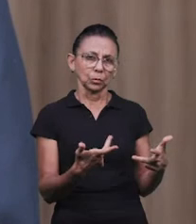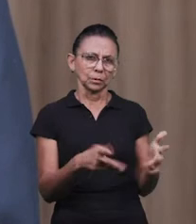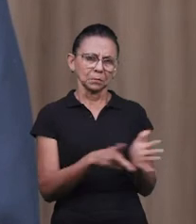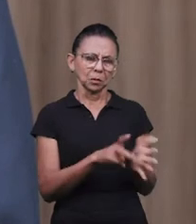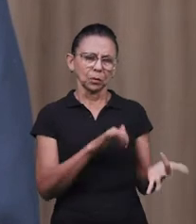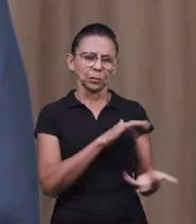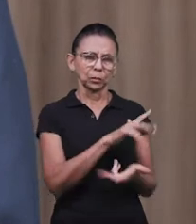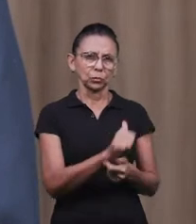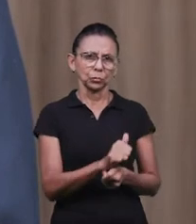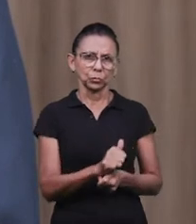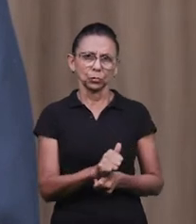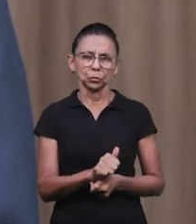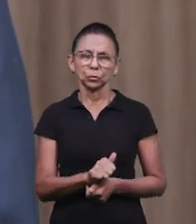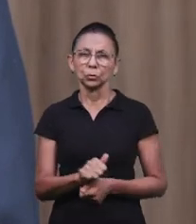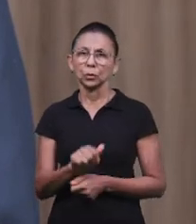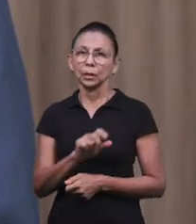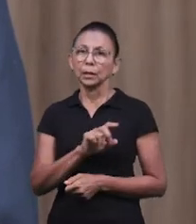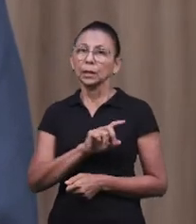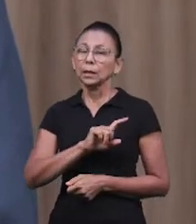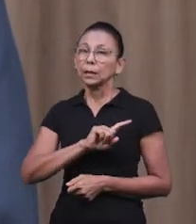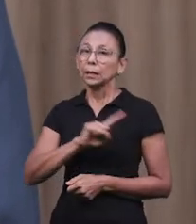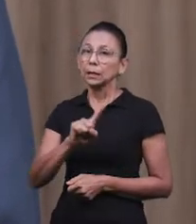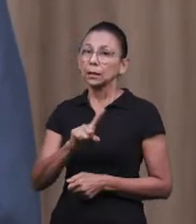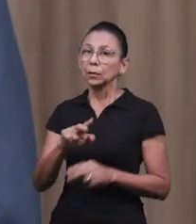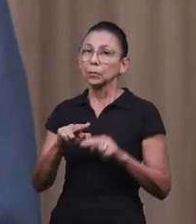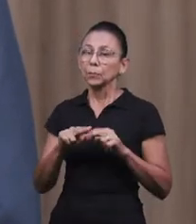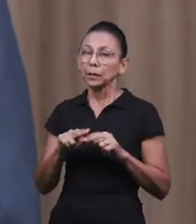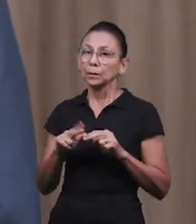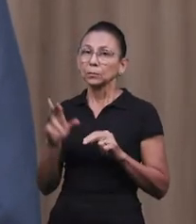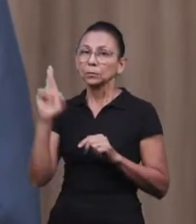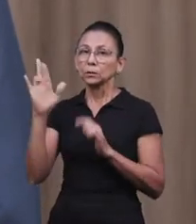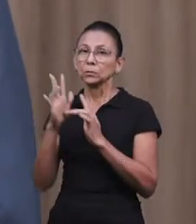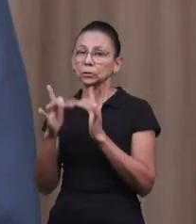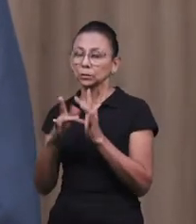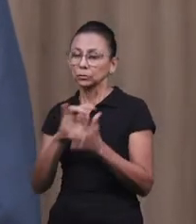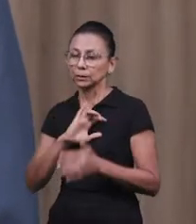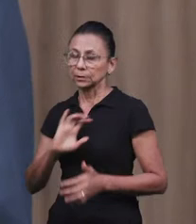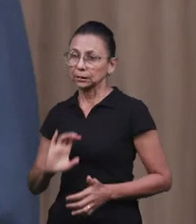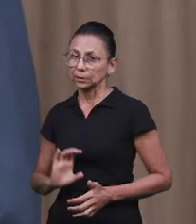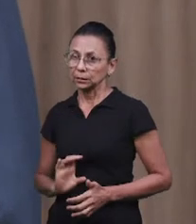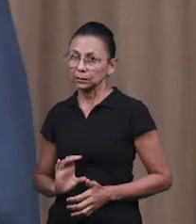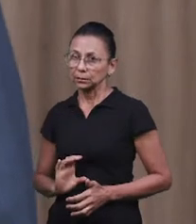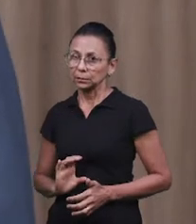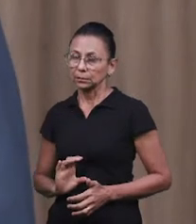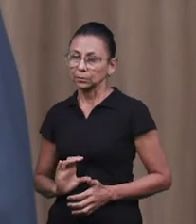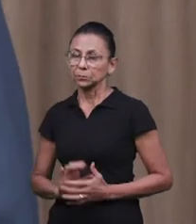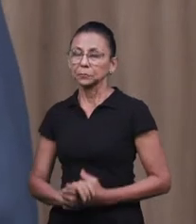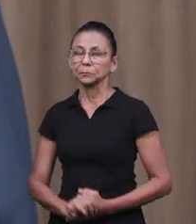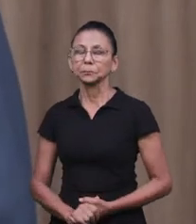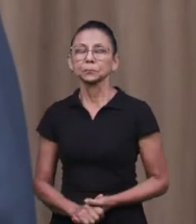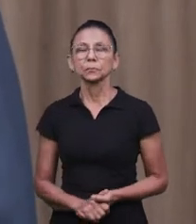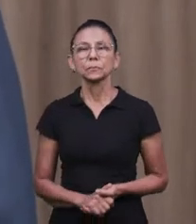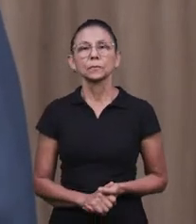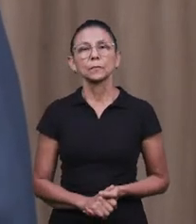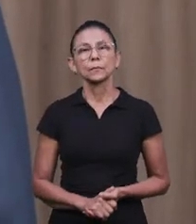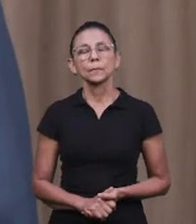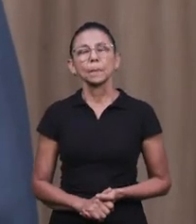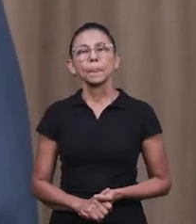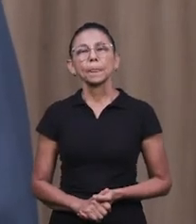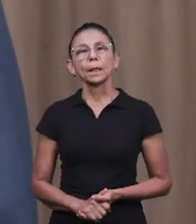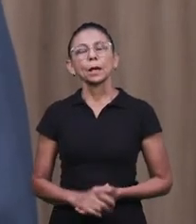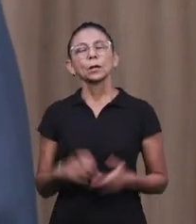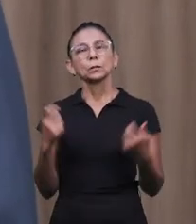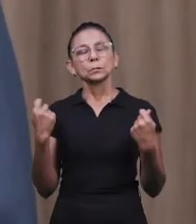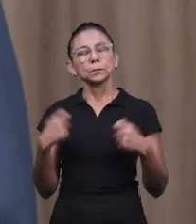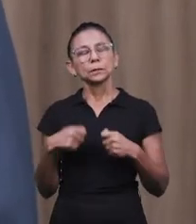Então, aqui essa abordagem que o apóstolo Paulo fez em Colossenses, nós